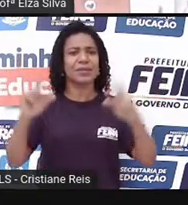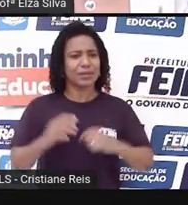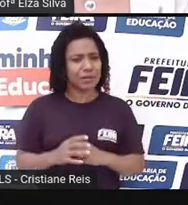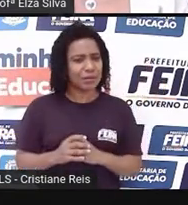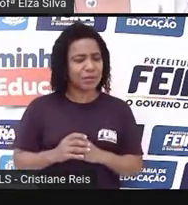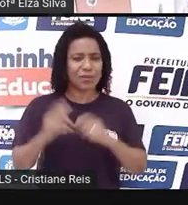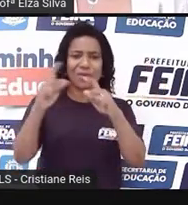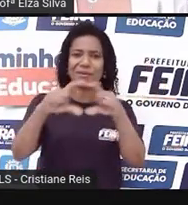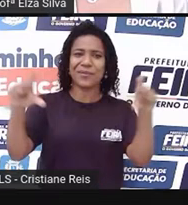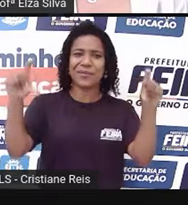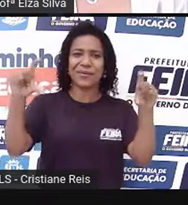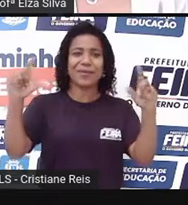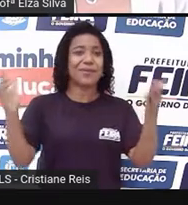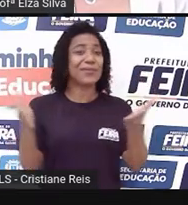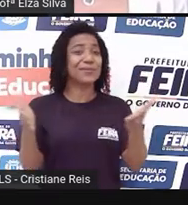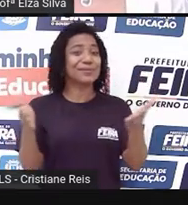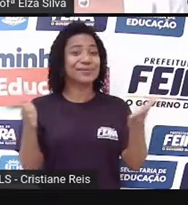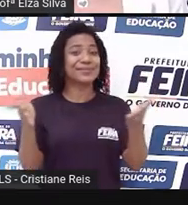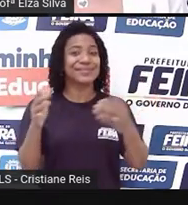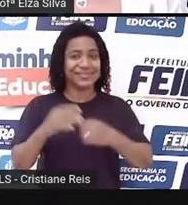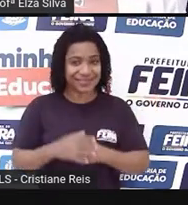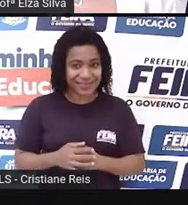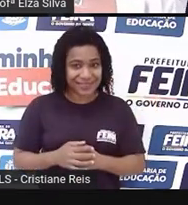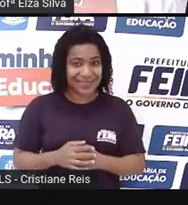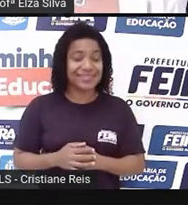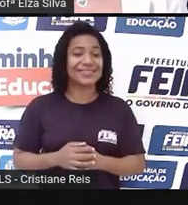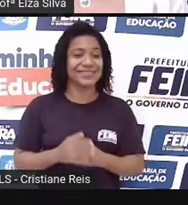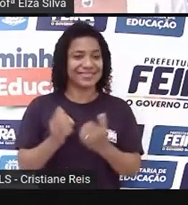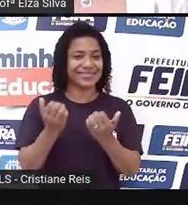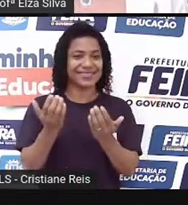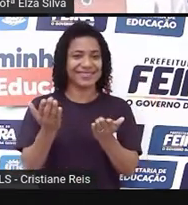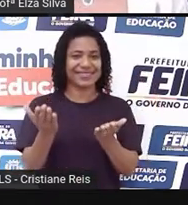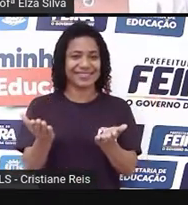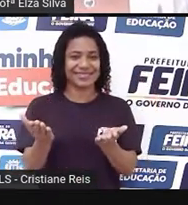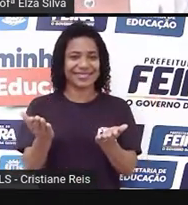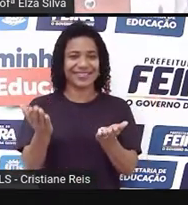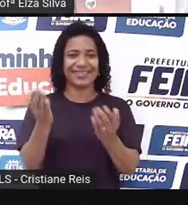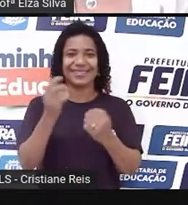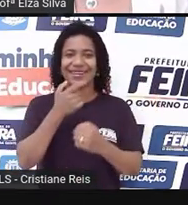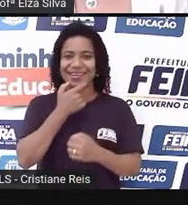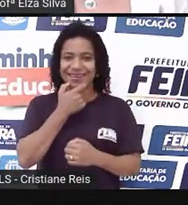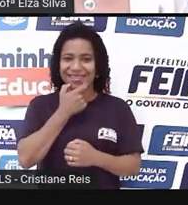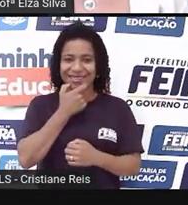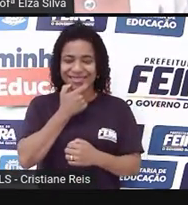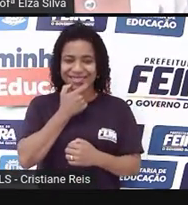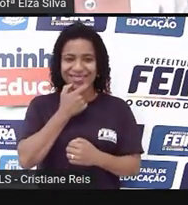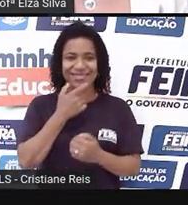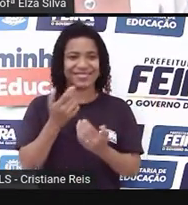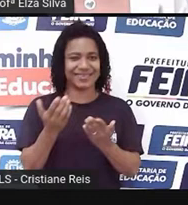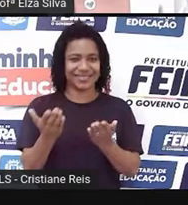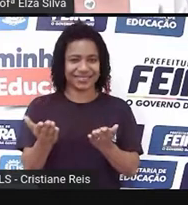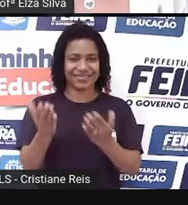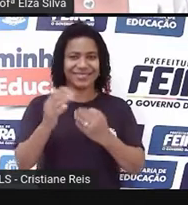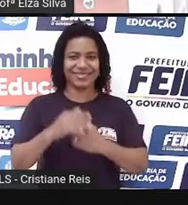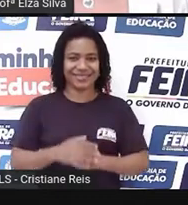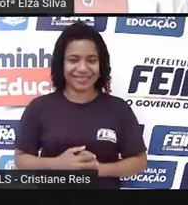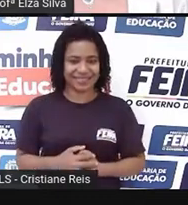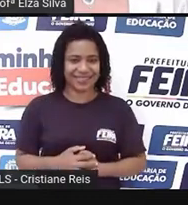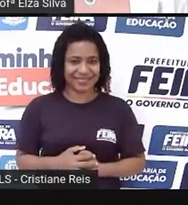qual é o tema que nós vamos estudar hoje? Personal, presentation, letter or email. Ok?